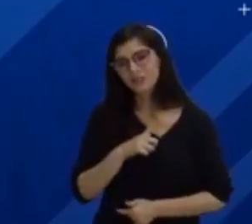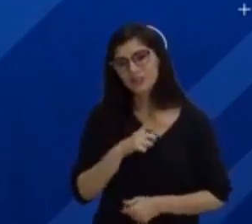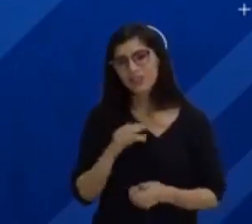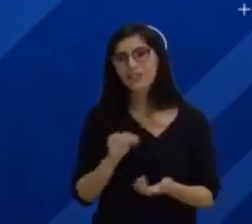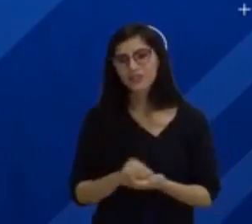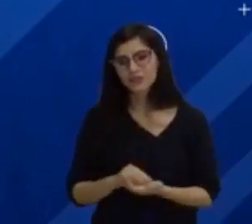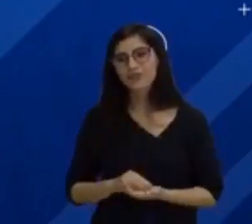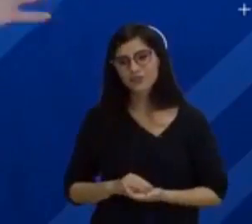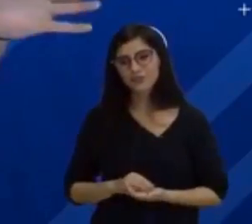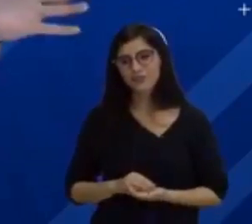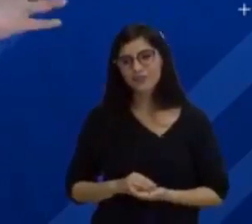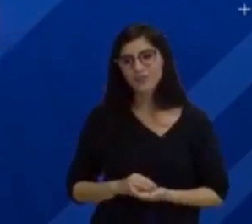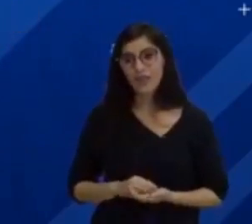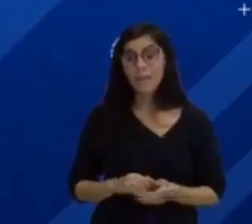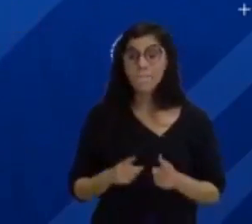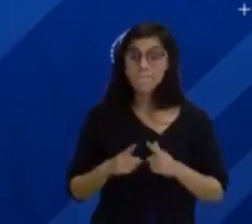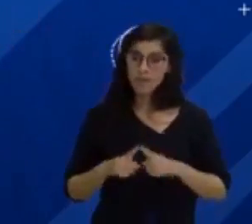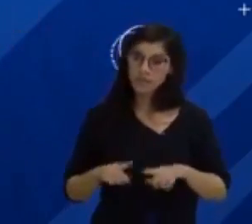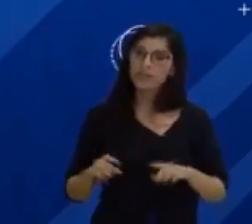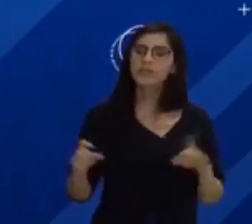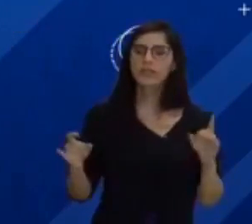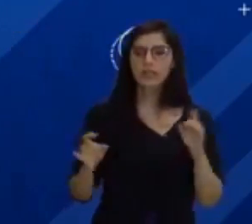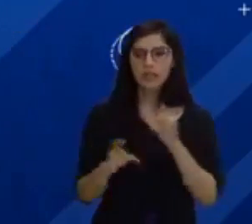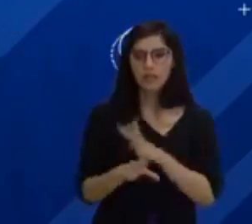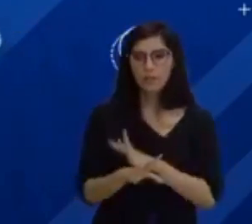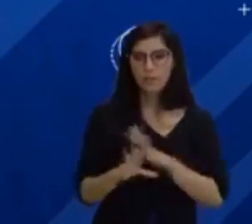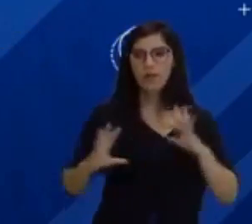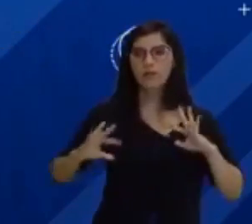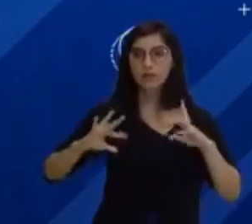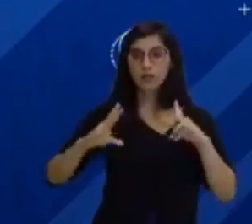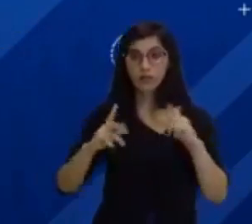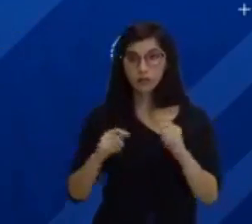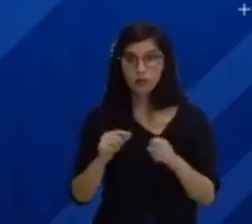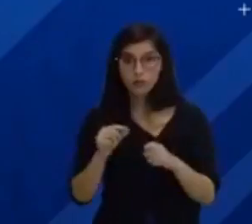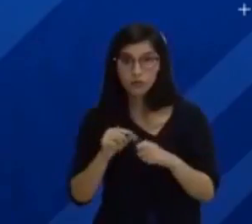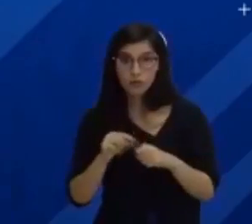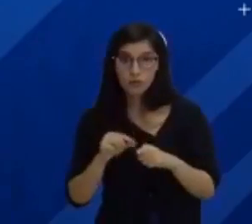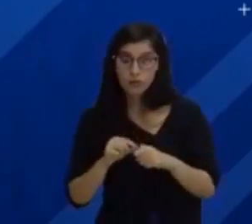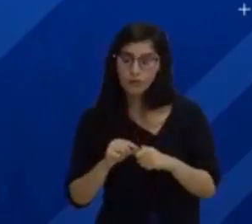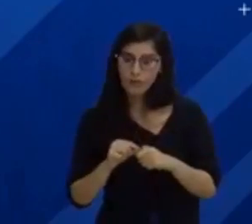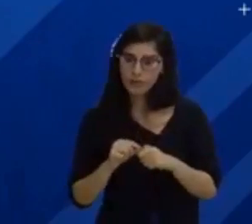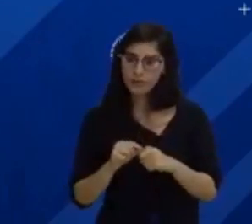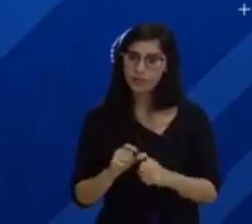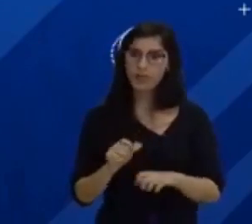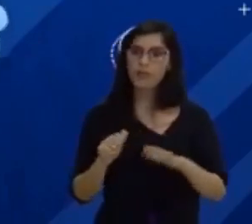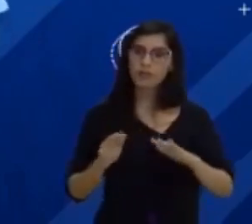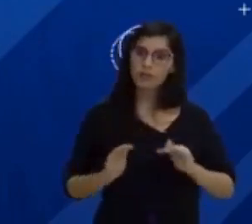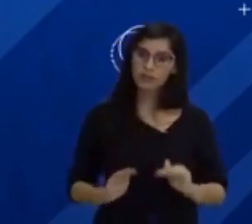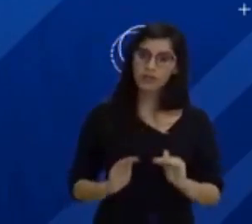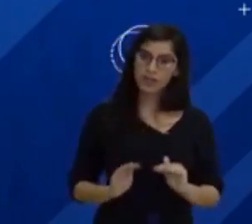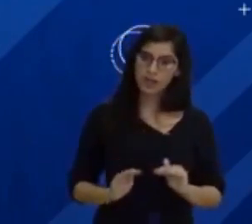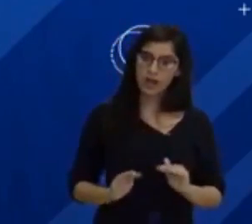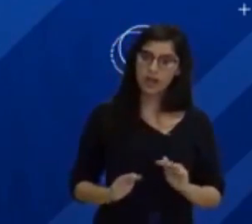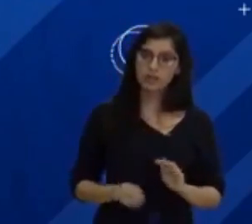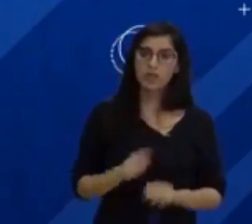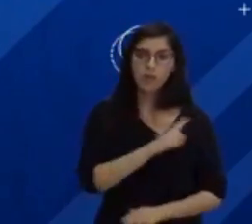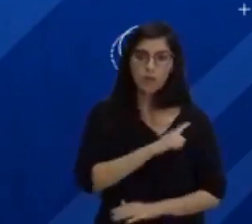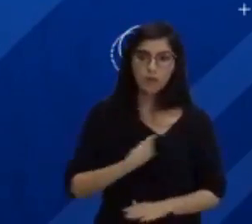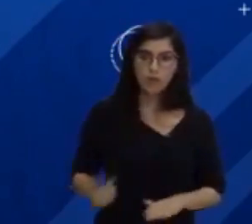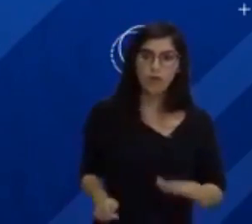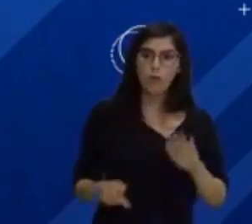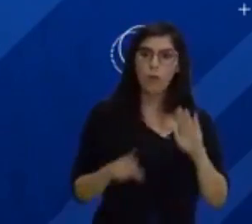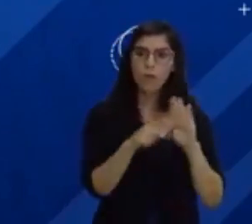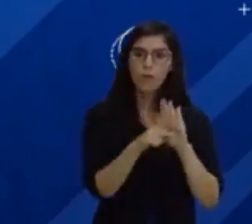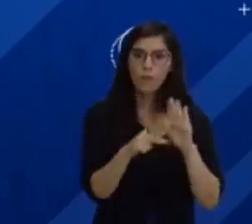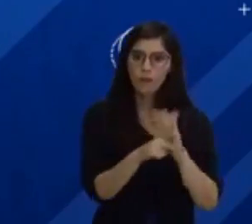isso aí, pessoal, esse processo está passando e todos fazendo a nossa parte. Governo do Estado com projetos, com ações. E você